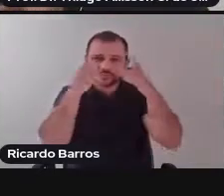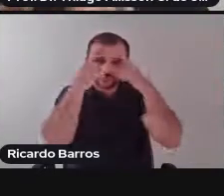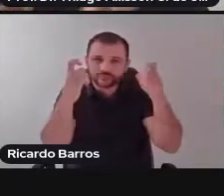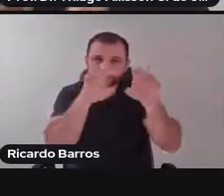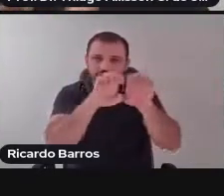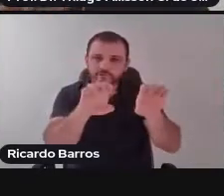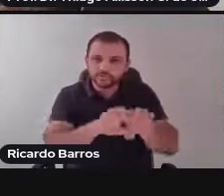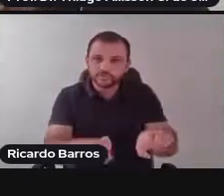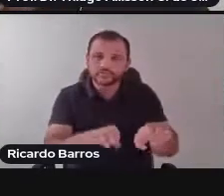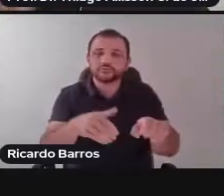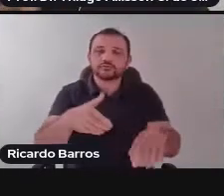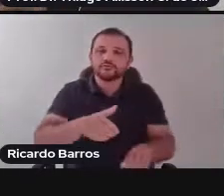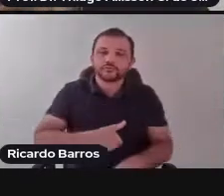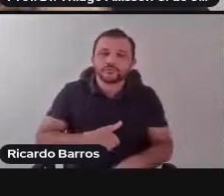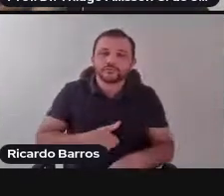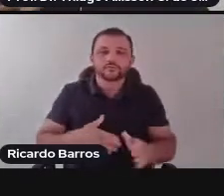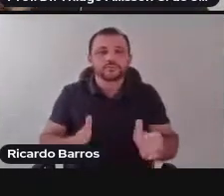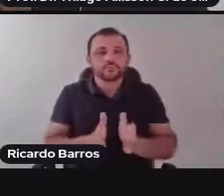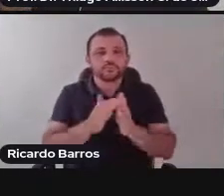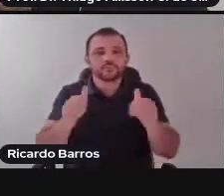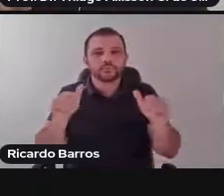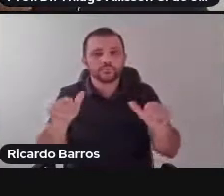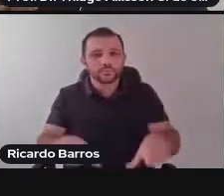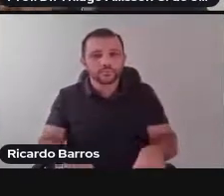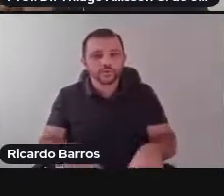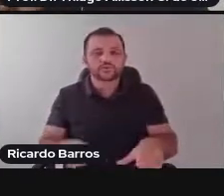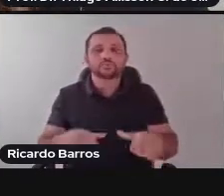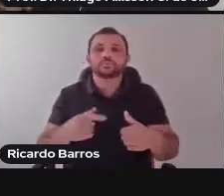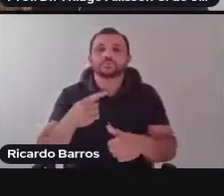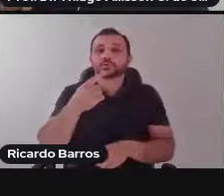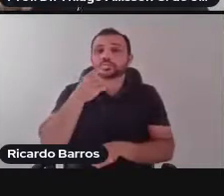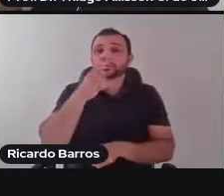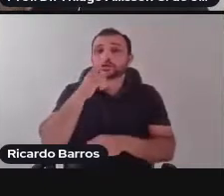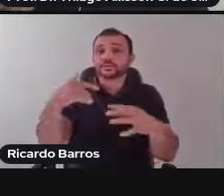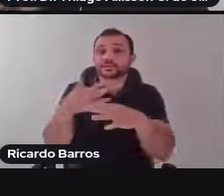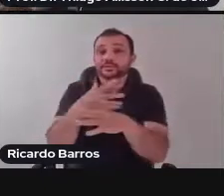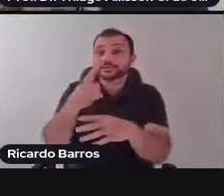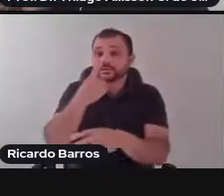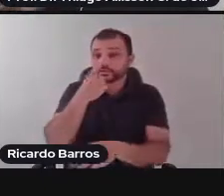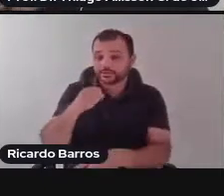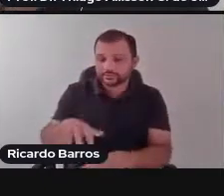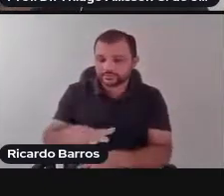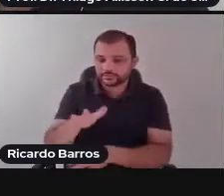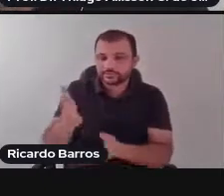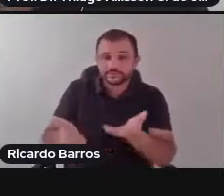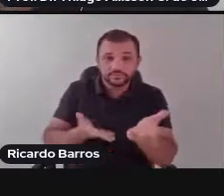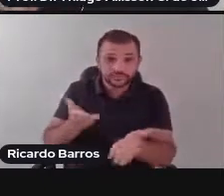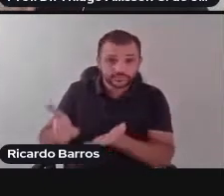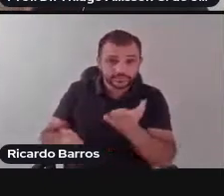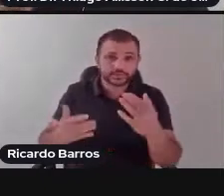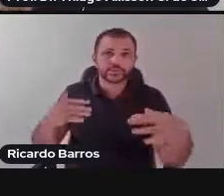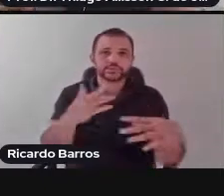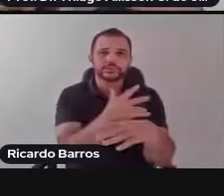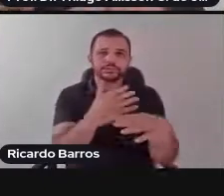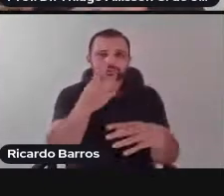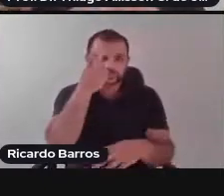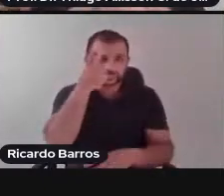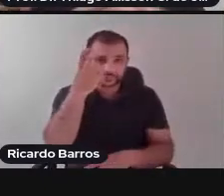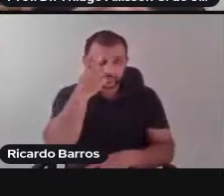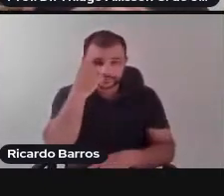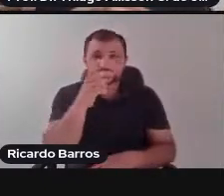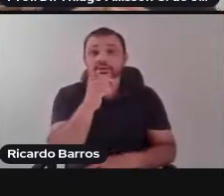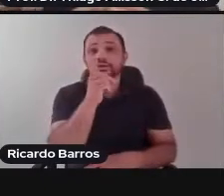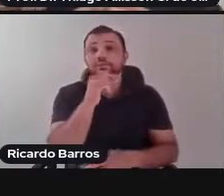miséria, de saneamento básico, de cidades inteligentes, de água potável, de acesso às necessidades básicas